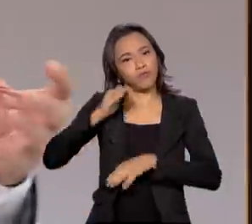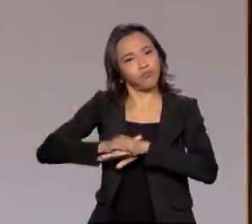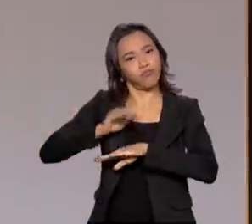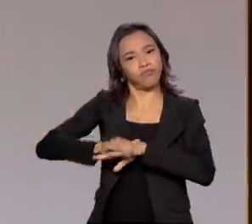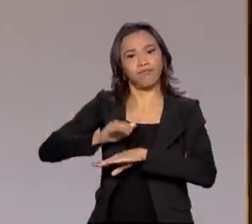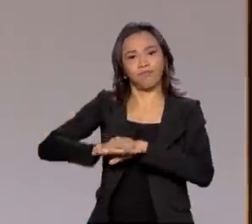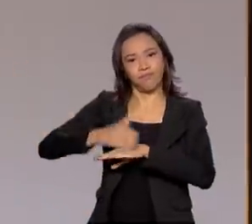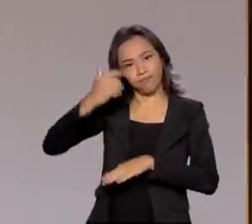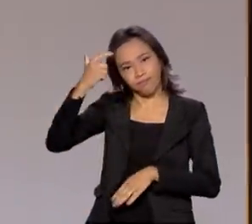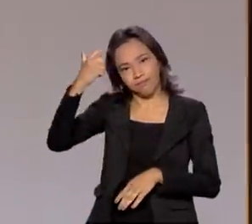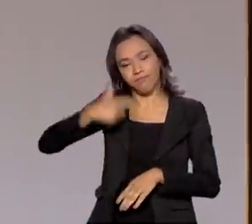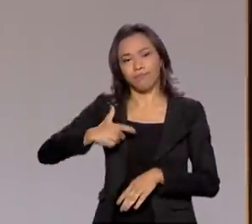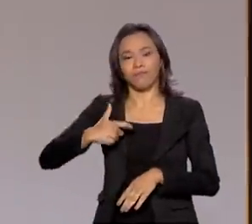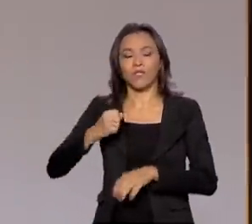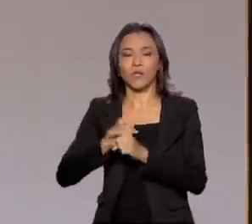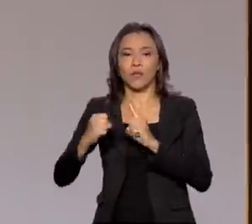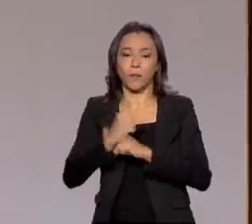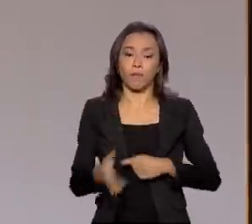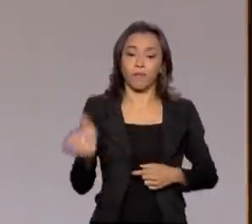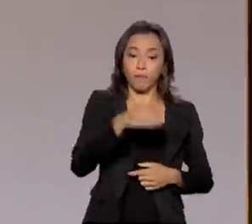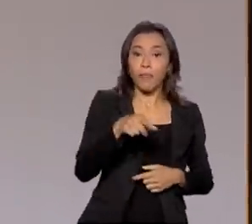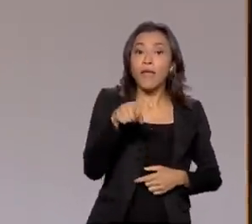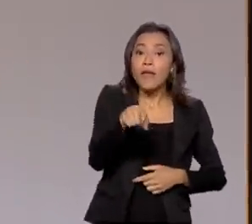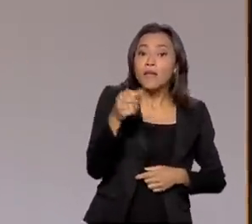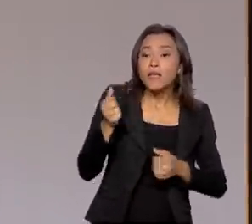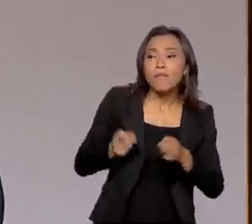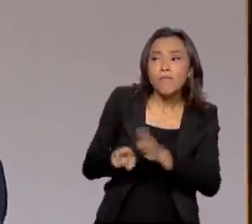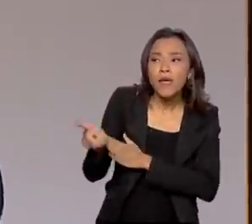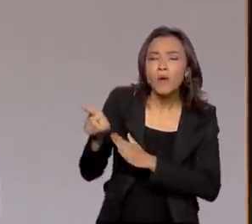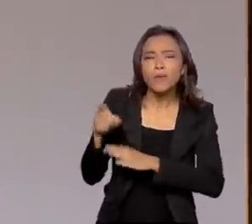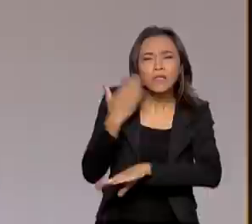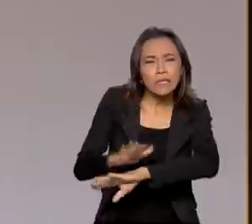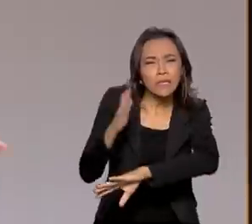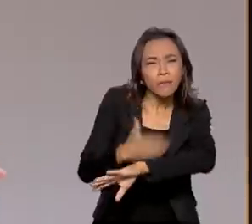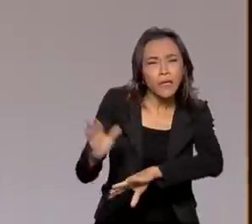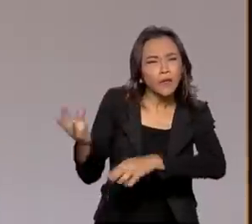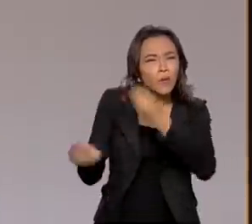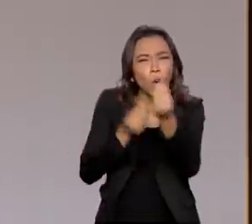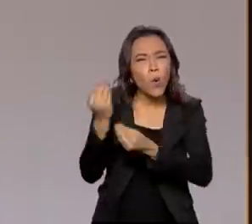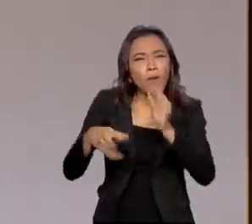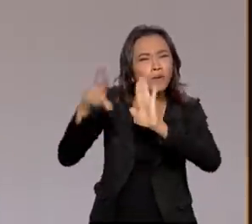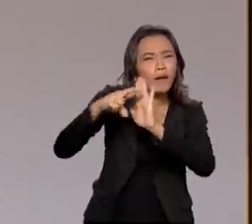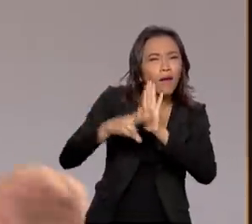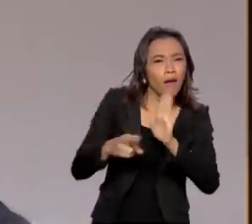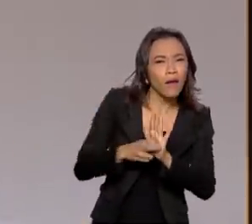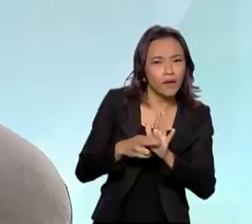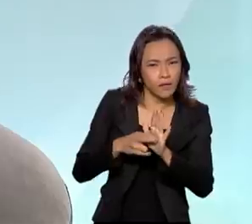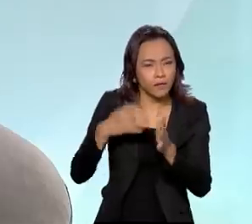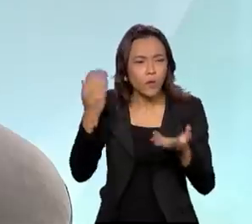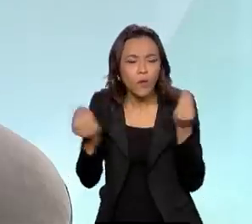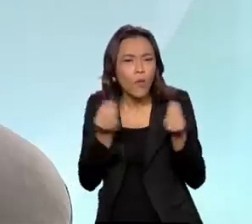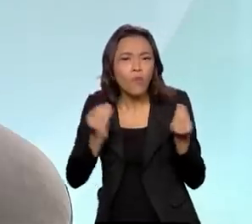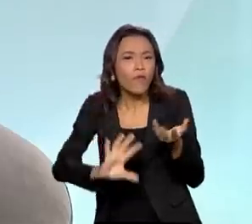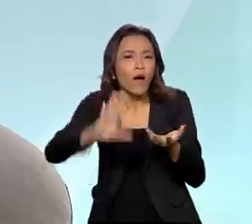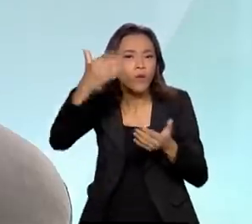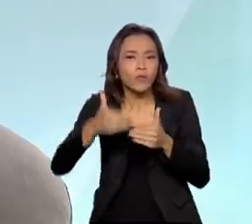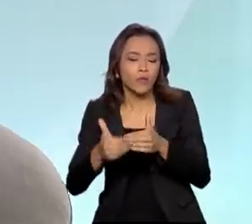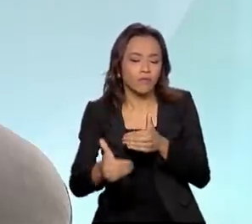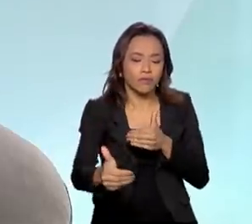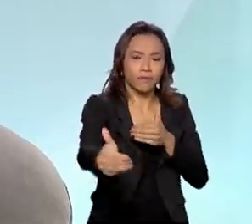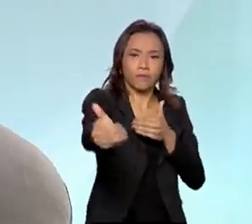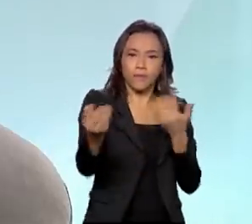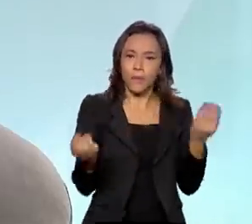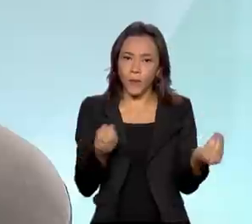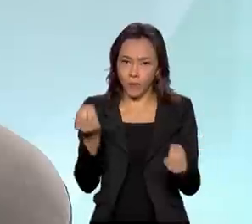Essa capacitação para a entrada no mercado de trabalho, como que ela vai funcionar? Já existe um mapeamento disso? Existe e dentro